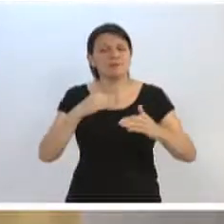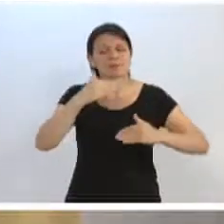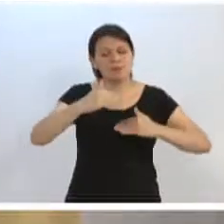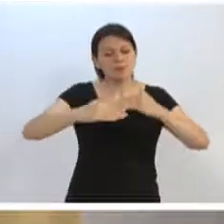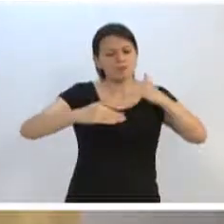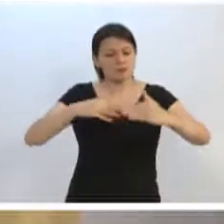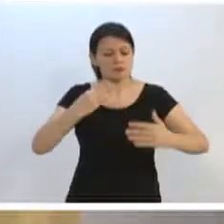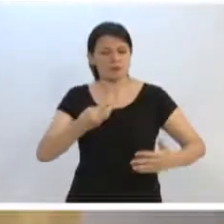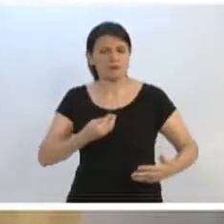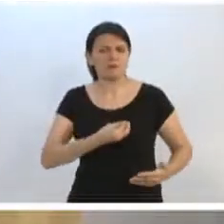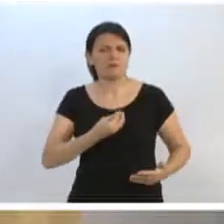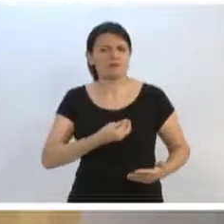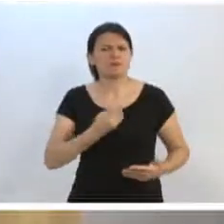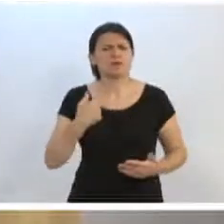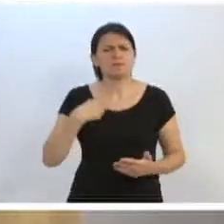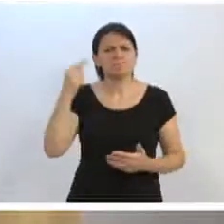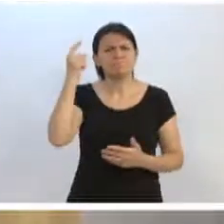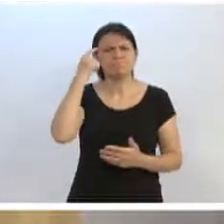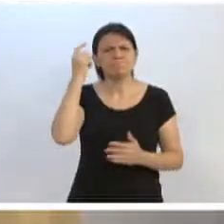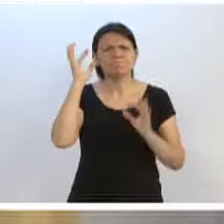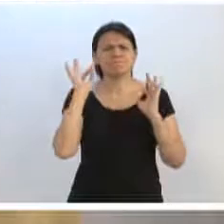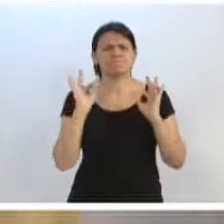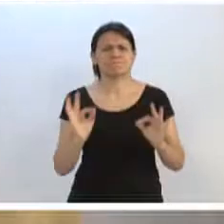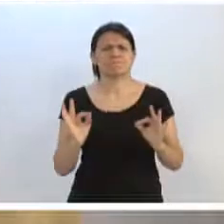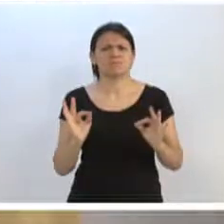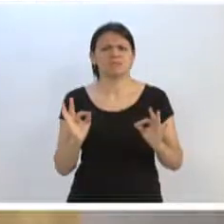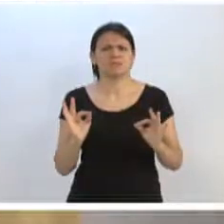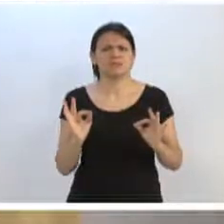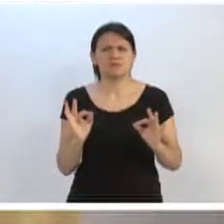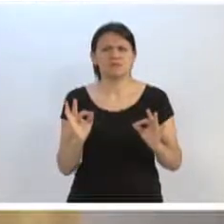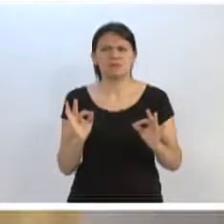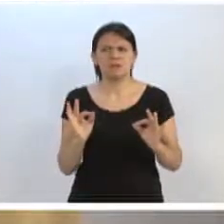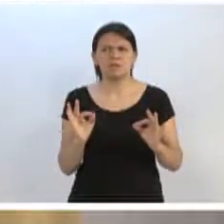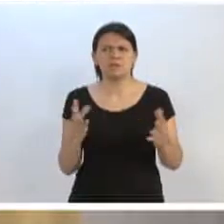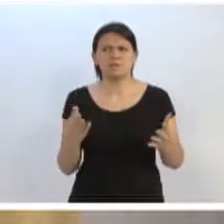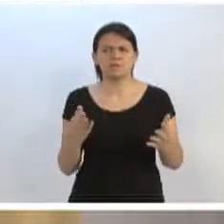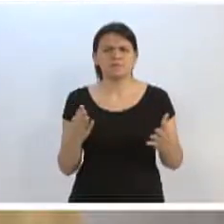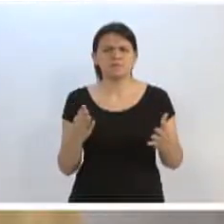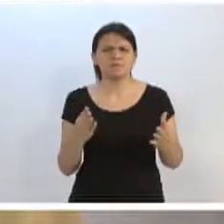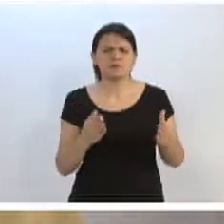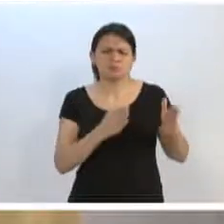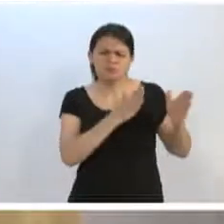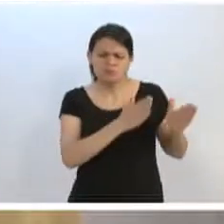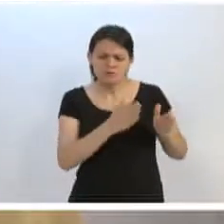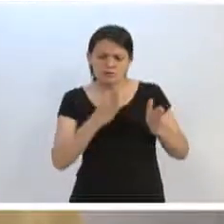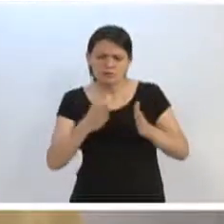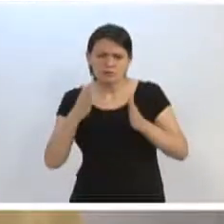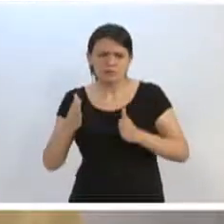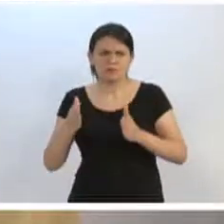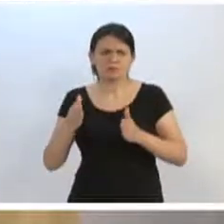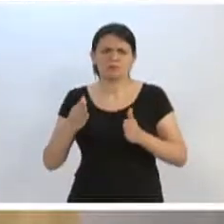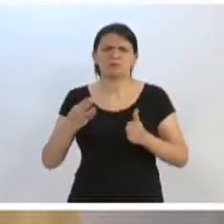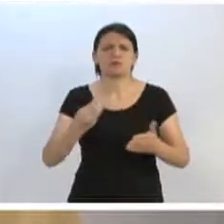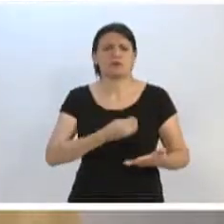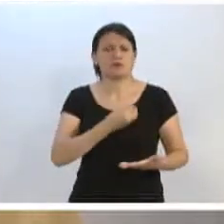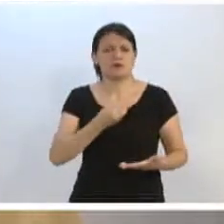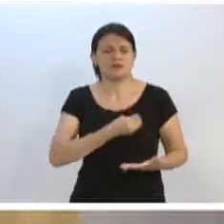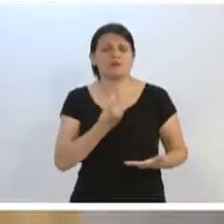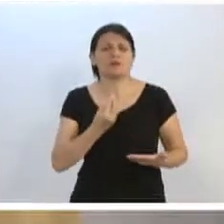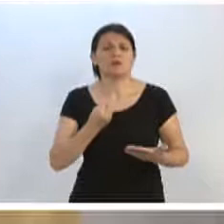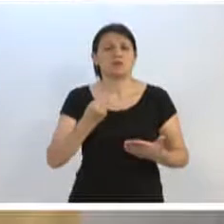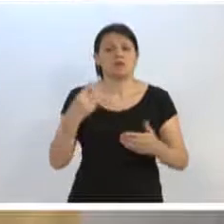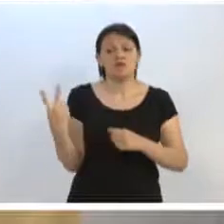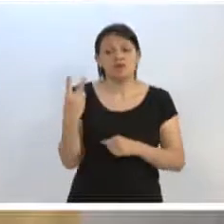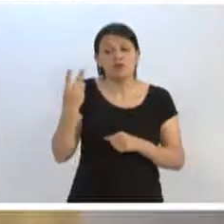na nossa vida, eu tenho a clareza de que são cíclicos. A vida é feita de vitórias e de derrotas, mas a vida é feita,